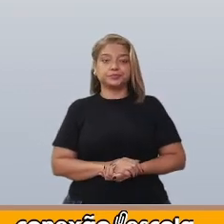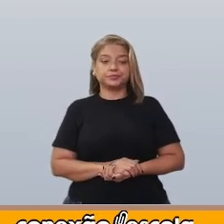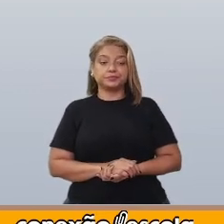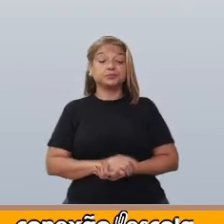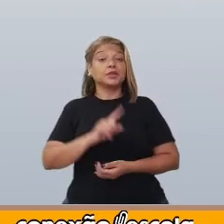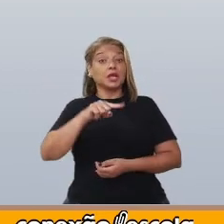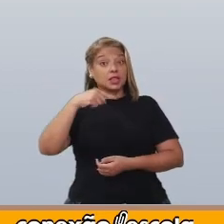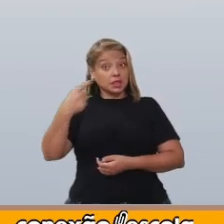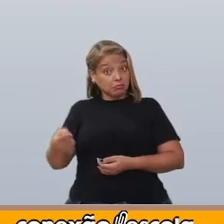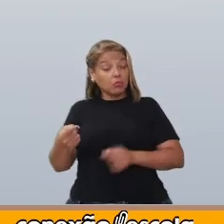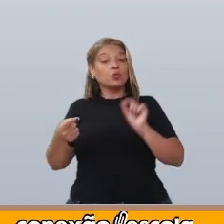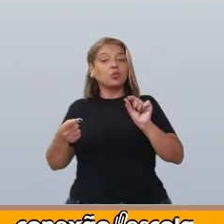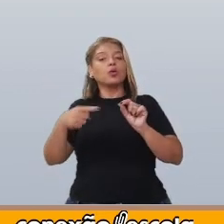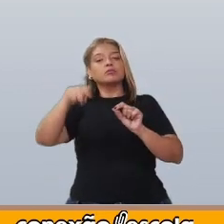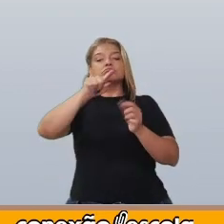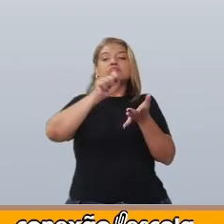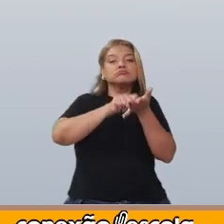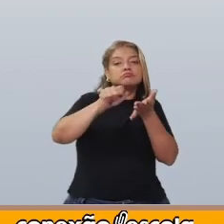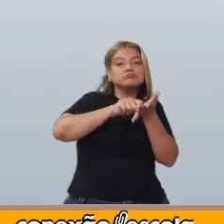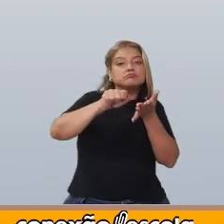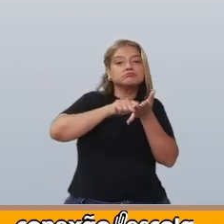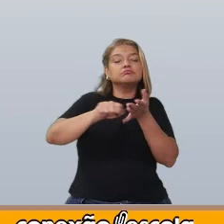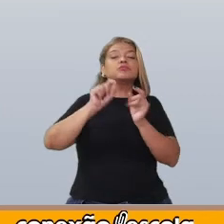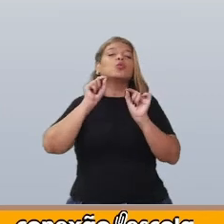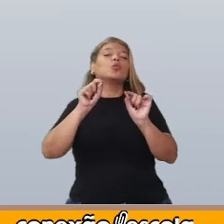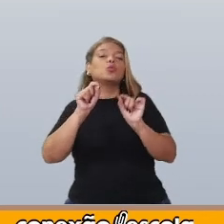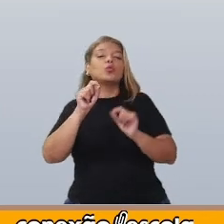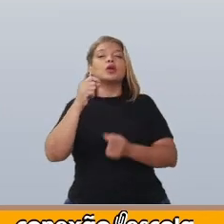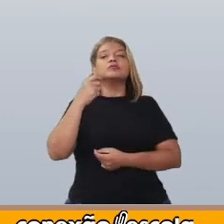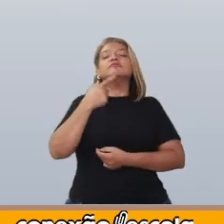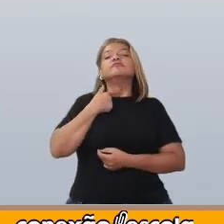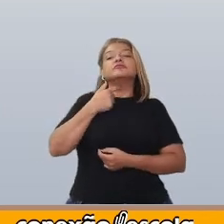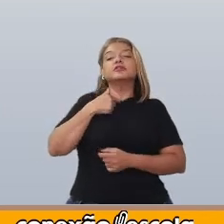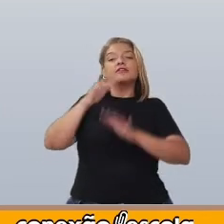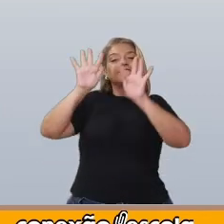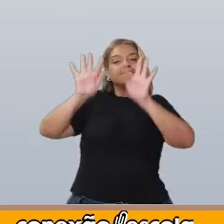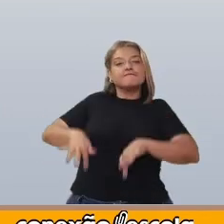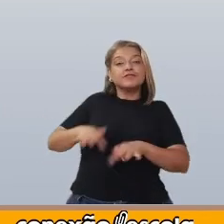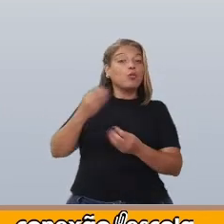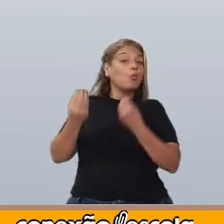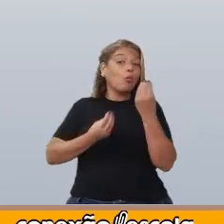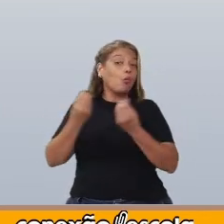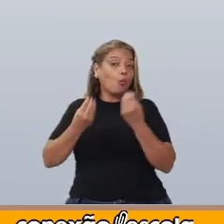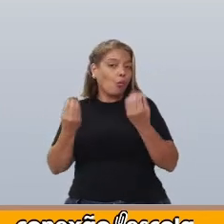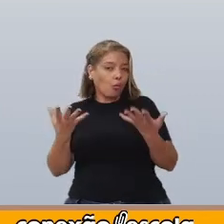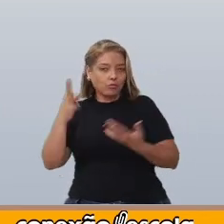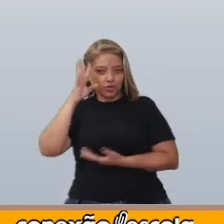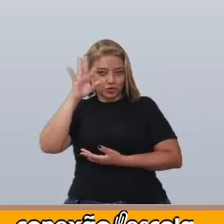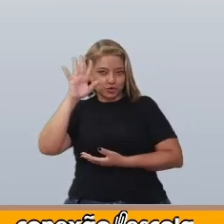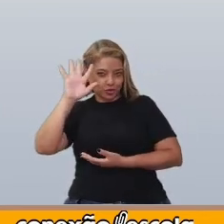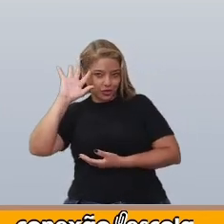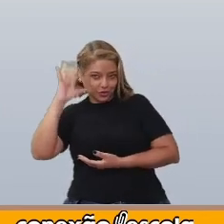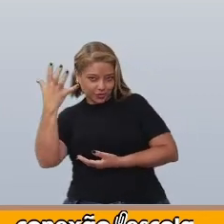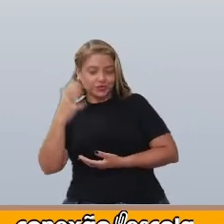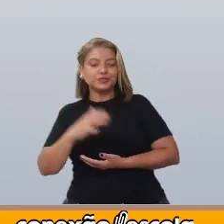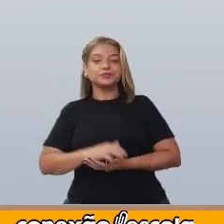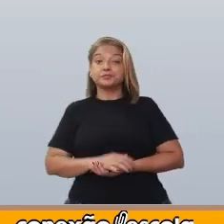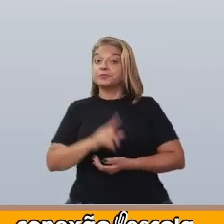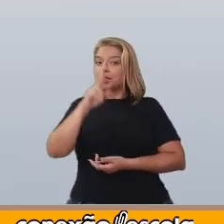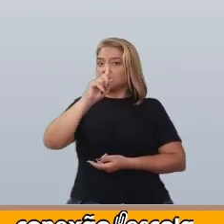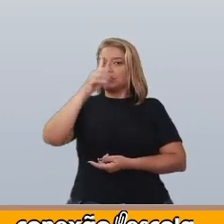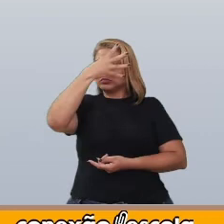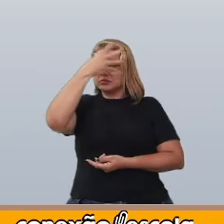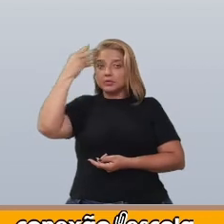Depois, escreva sobre o desfecho da história. E não esqueça de